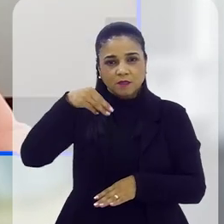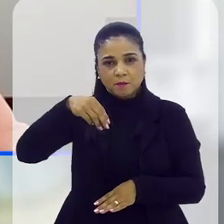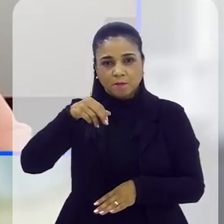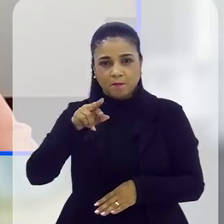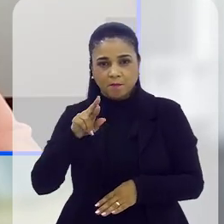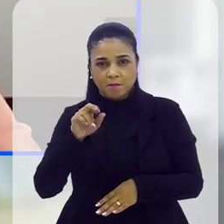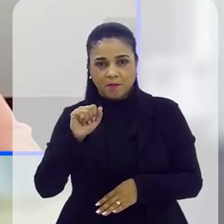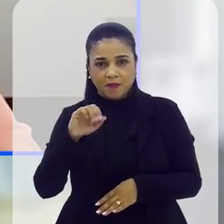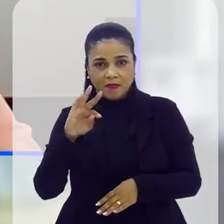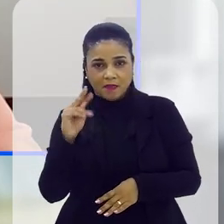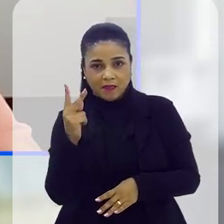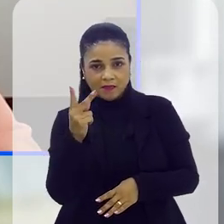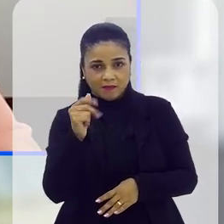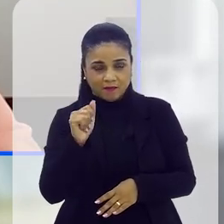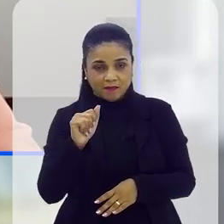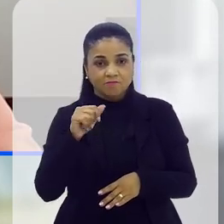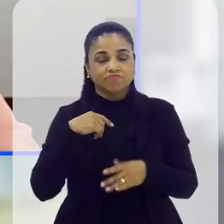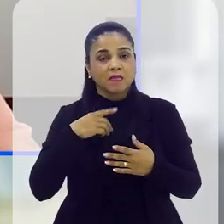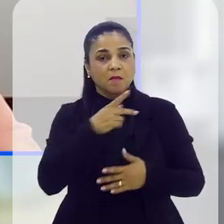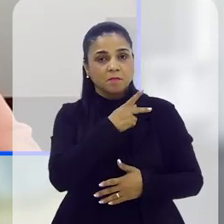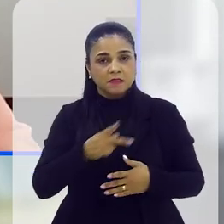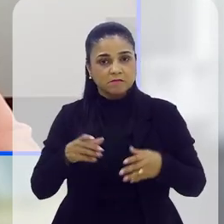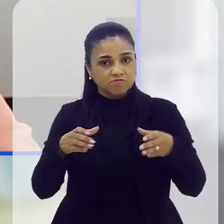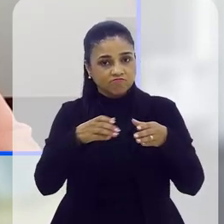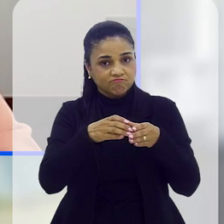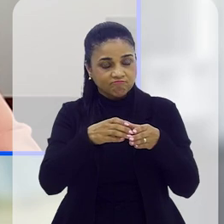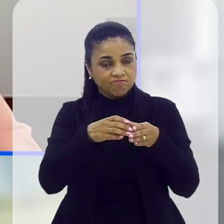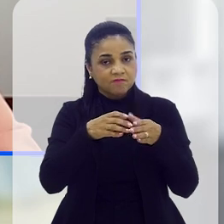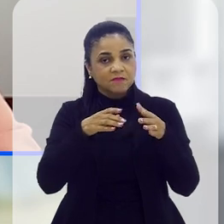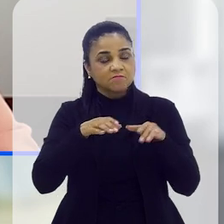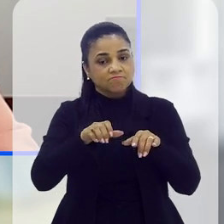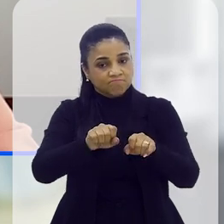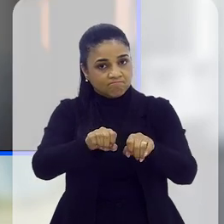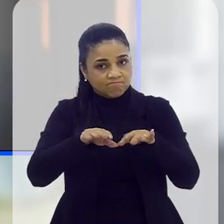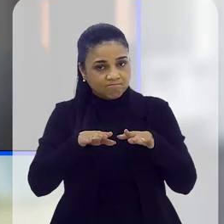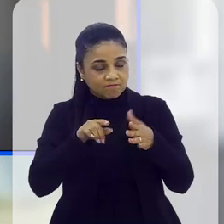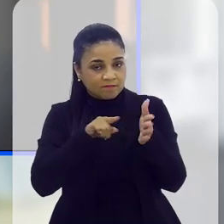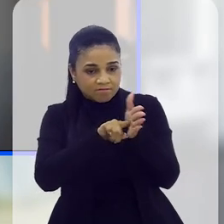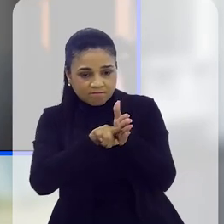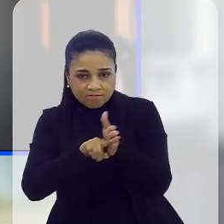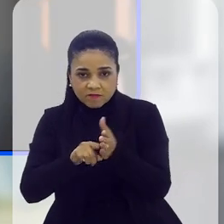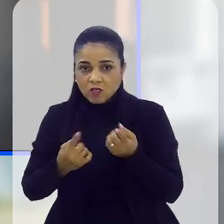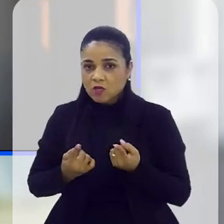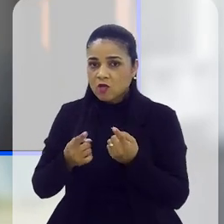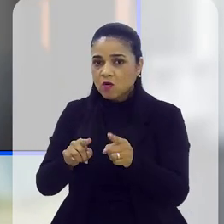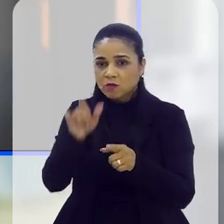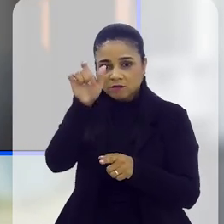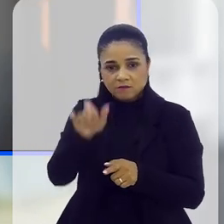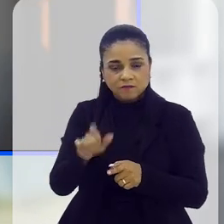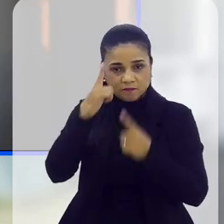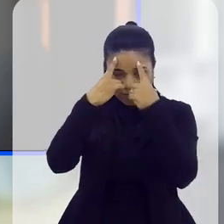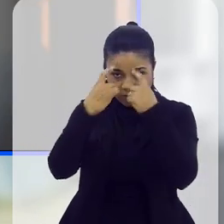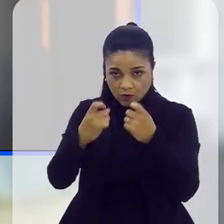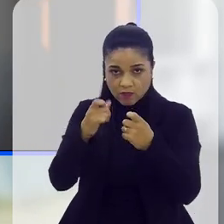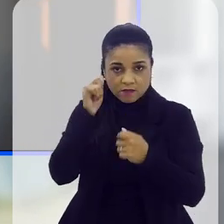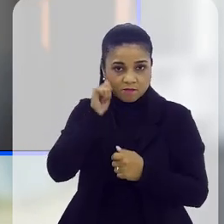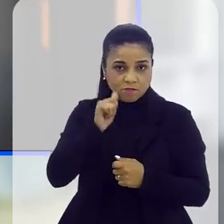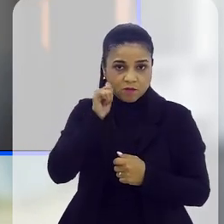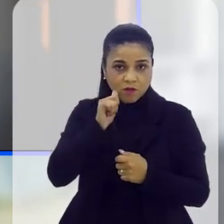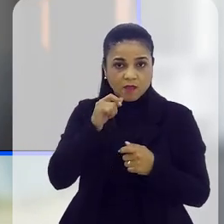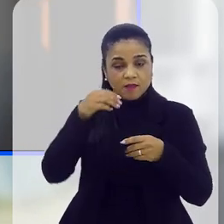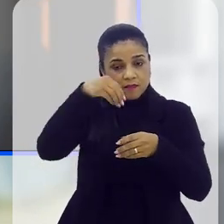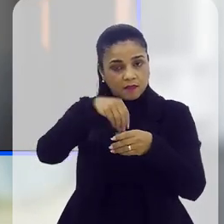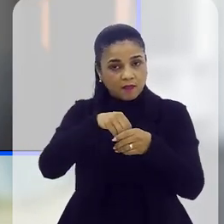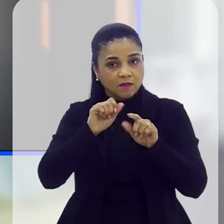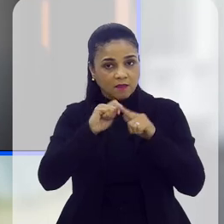estadual Marta Rocha, presidente da Comissão Parlamentar de Inquérito de Combate à Violência Cibernética contra as Mulheres